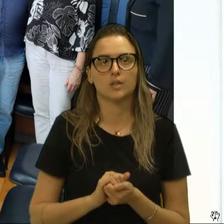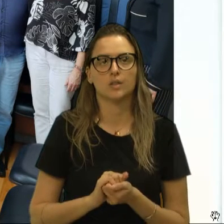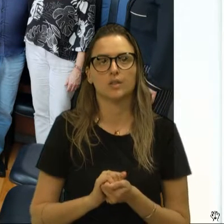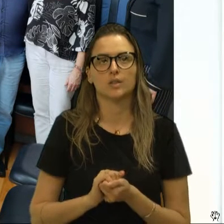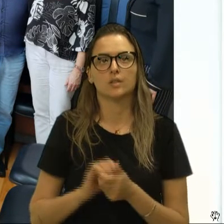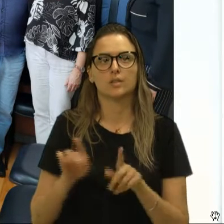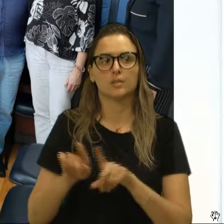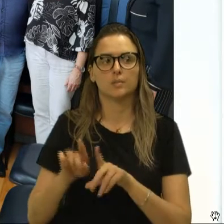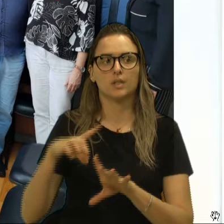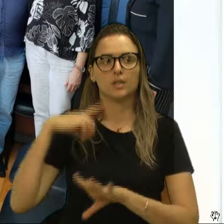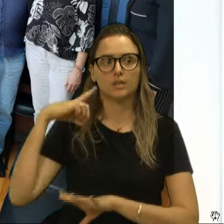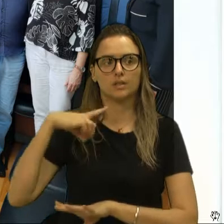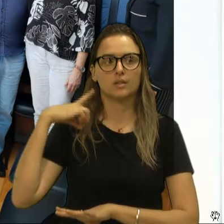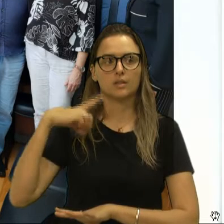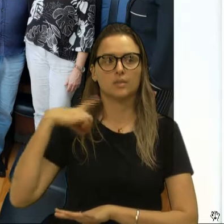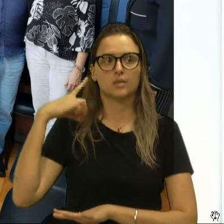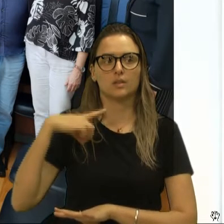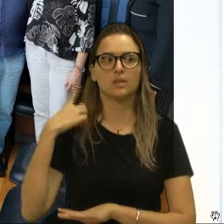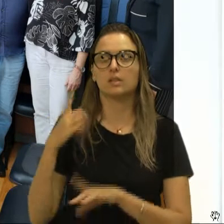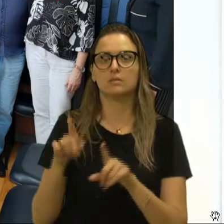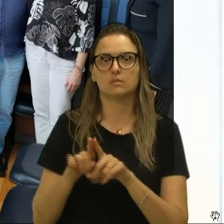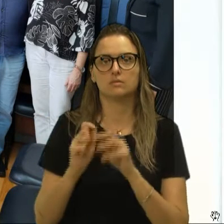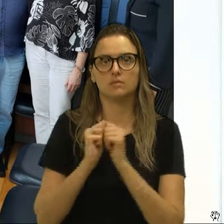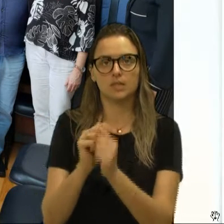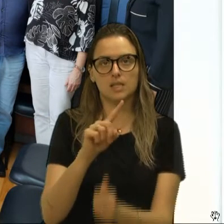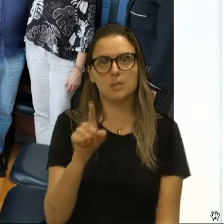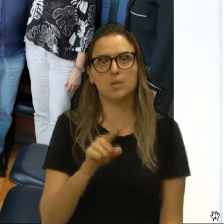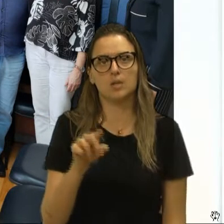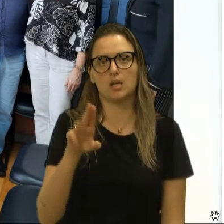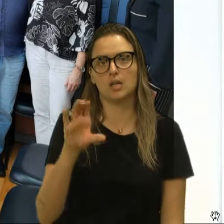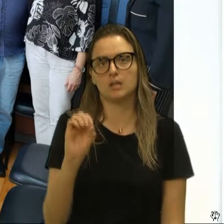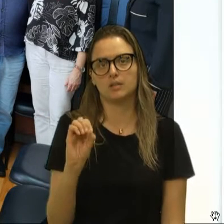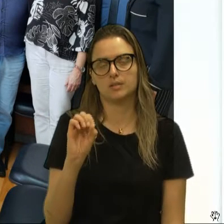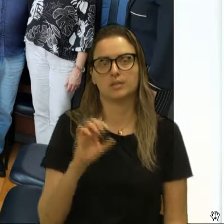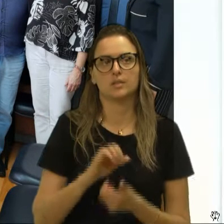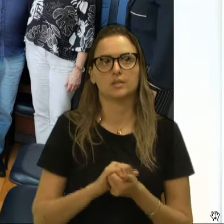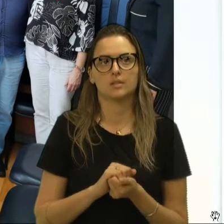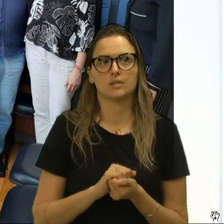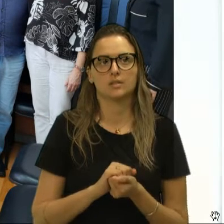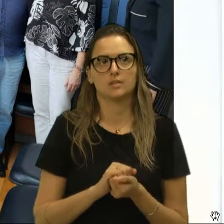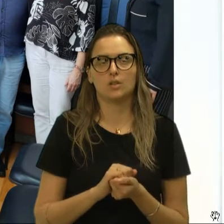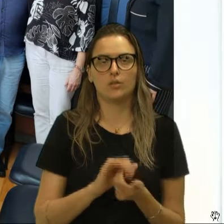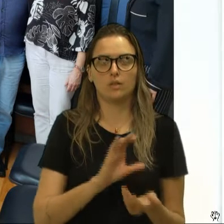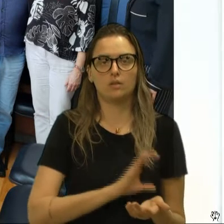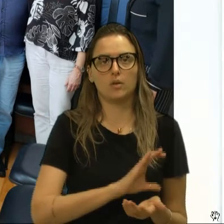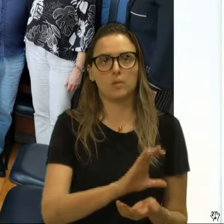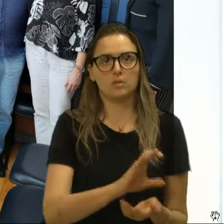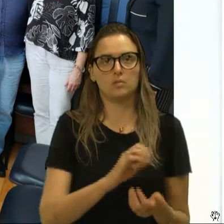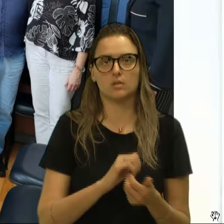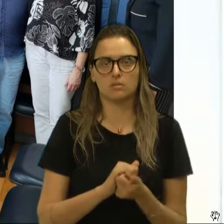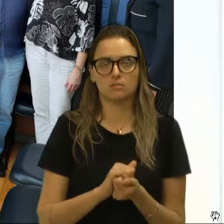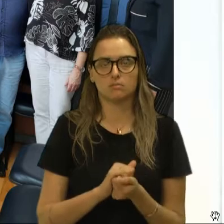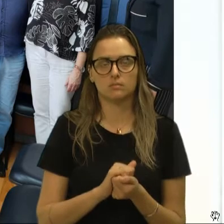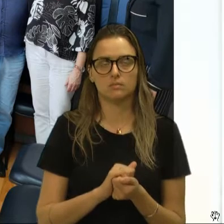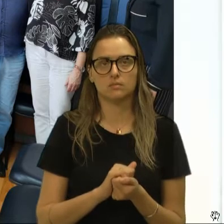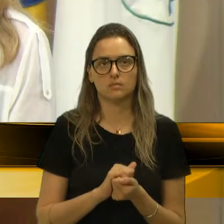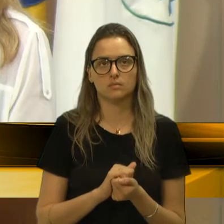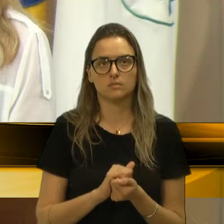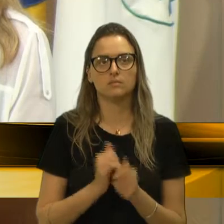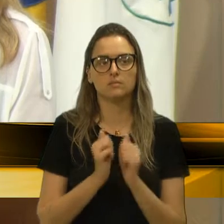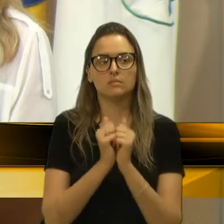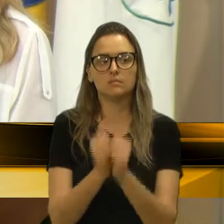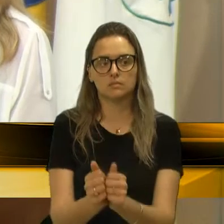deputado e tenente-coronel Zucco, a coordenadora, a nova coordenadora da Quarta Crê,